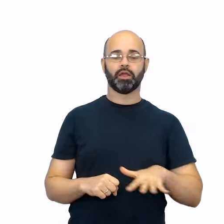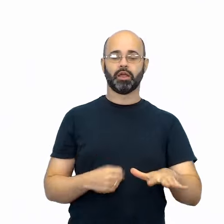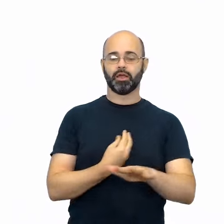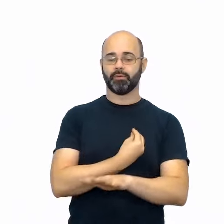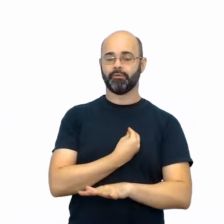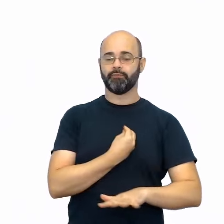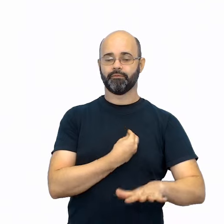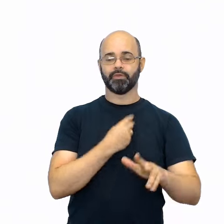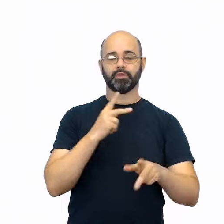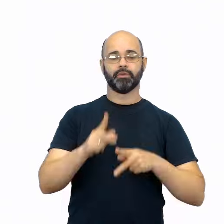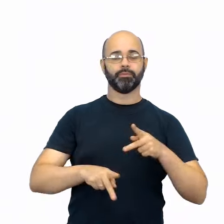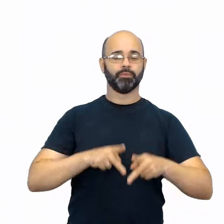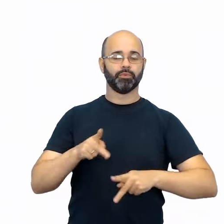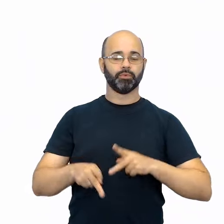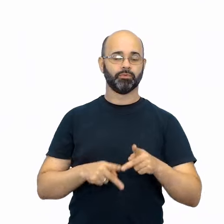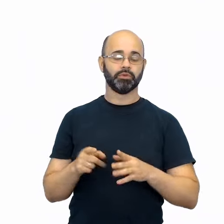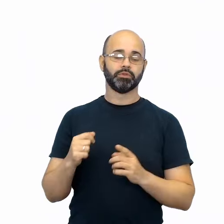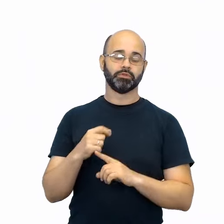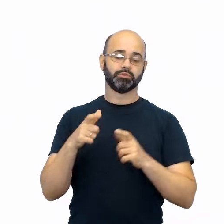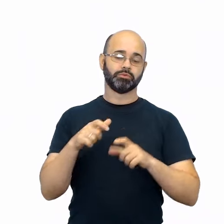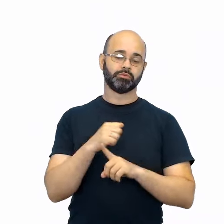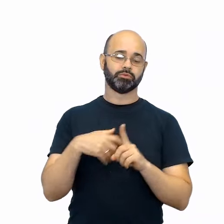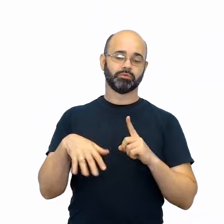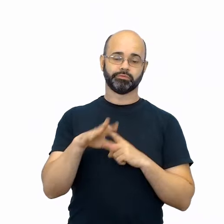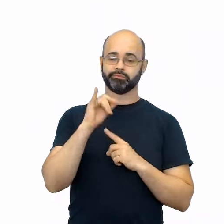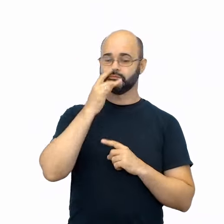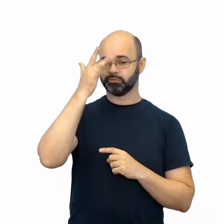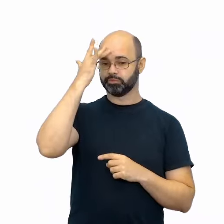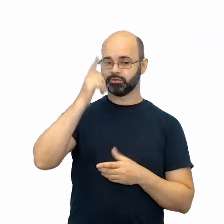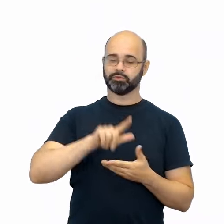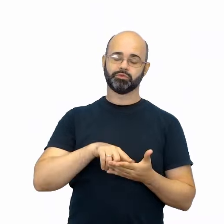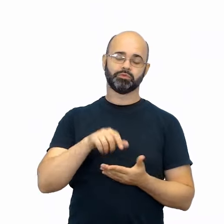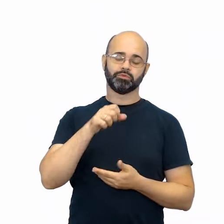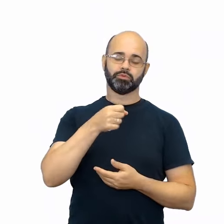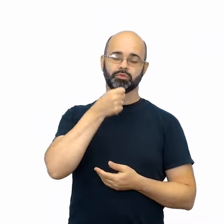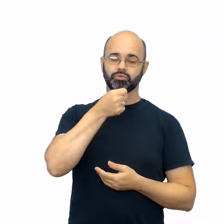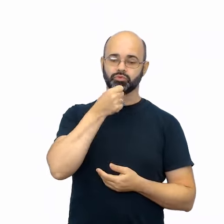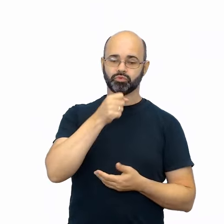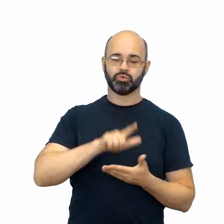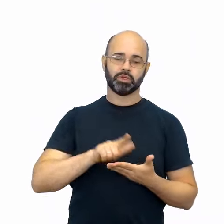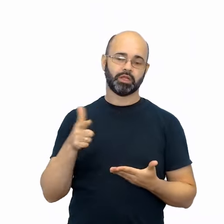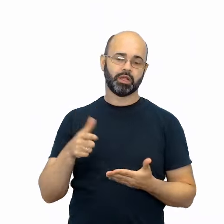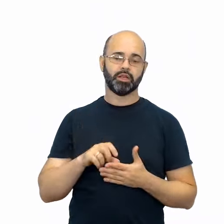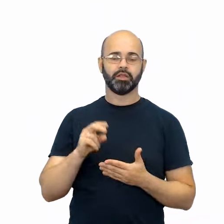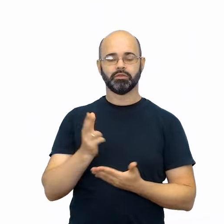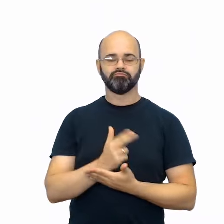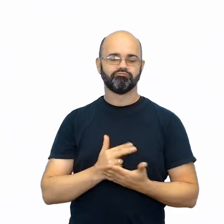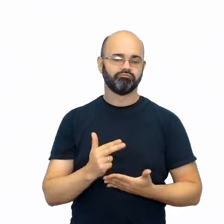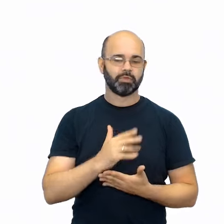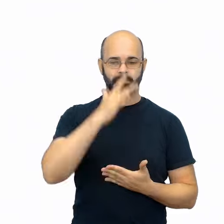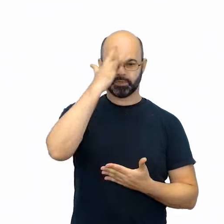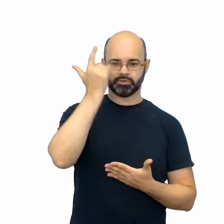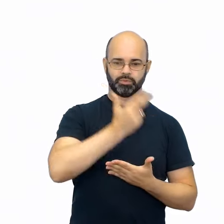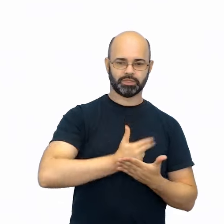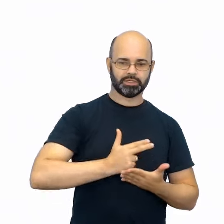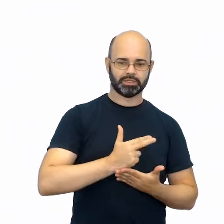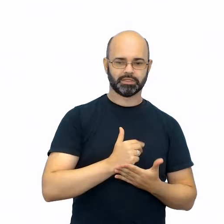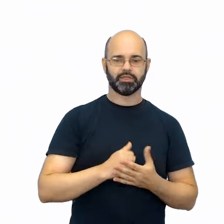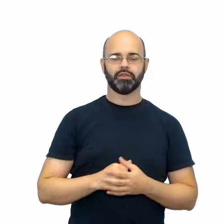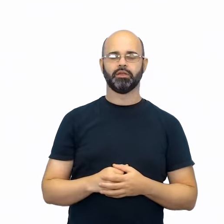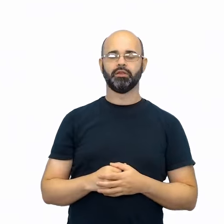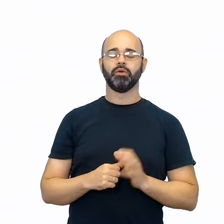assumir o lugar social de um jornalista, de um resenhista ou mesmo de um cidadão que quer, por exemplo,